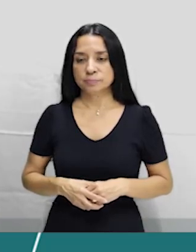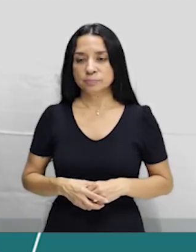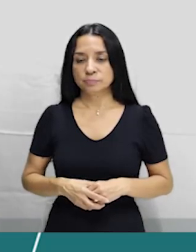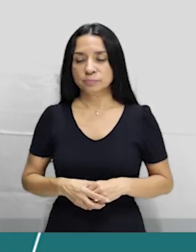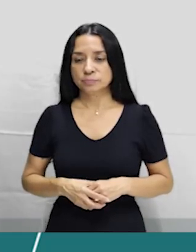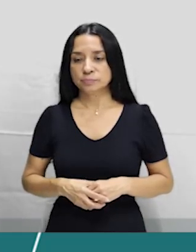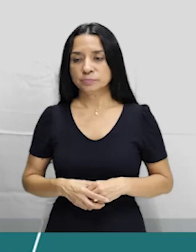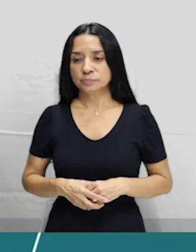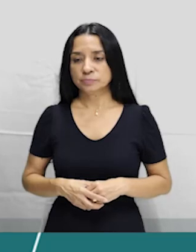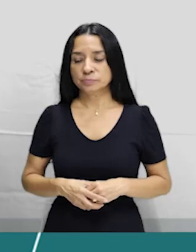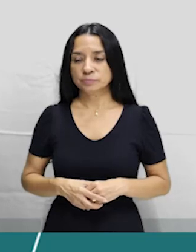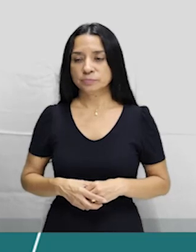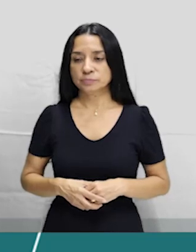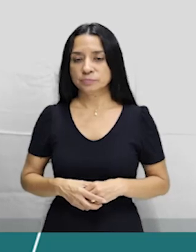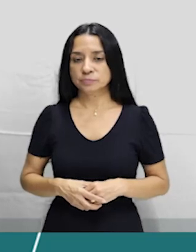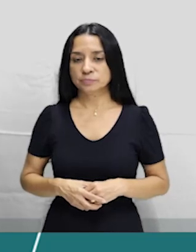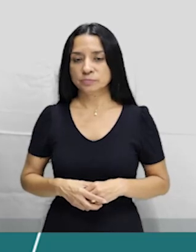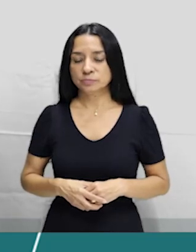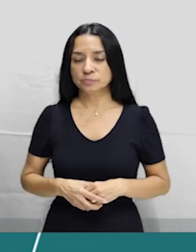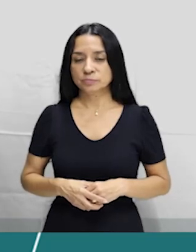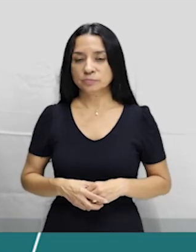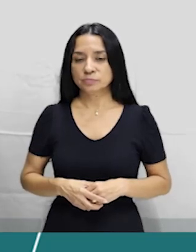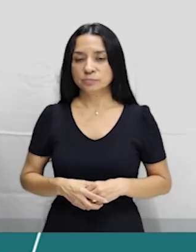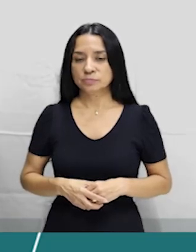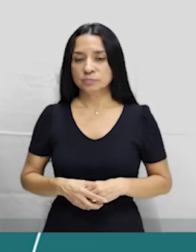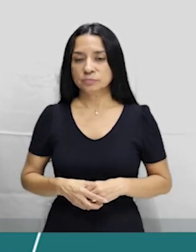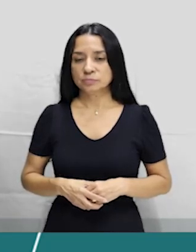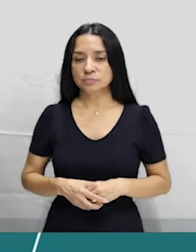sobreposta nas em futuro.